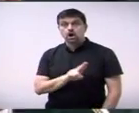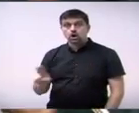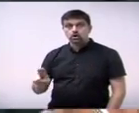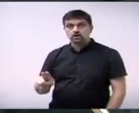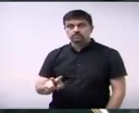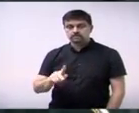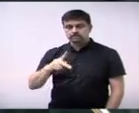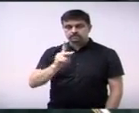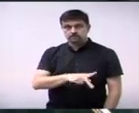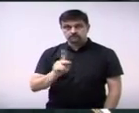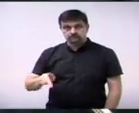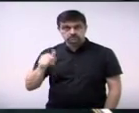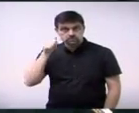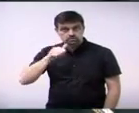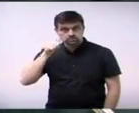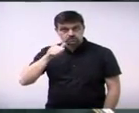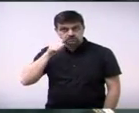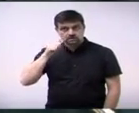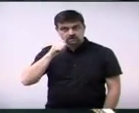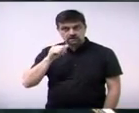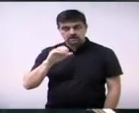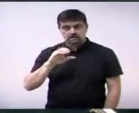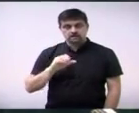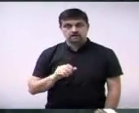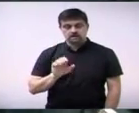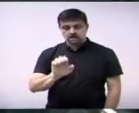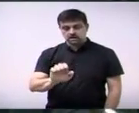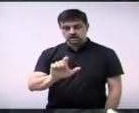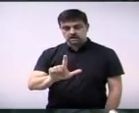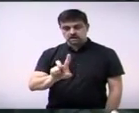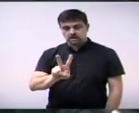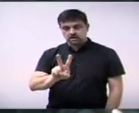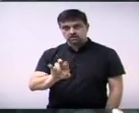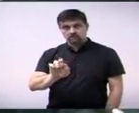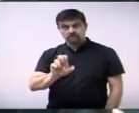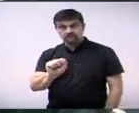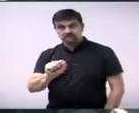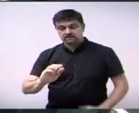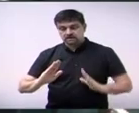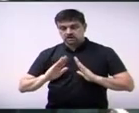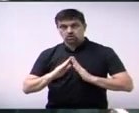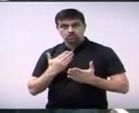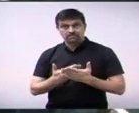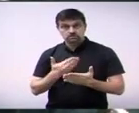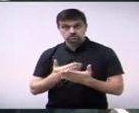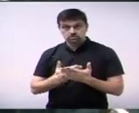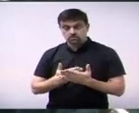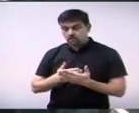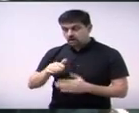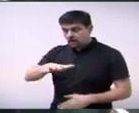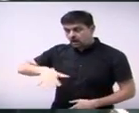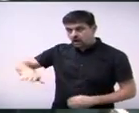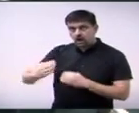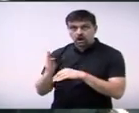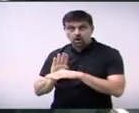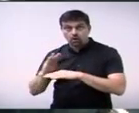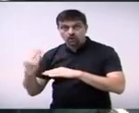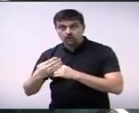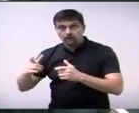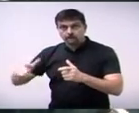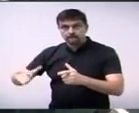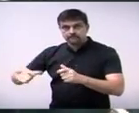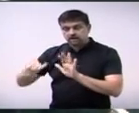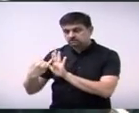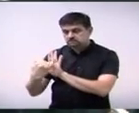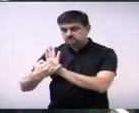Elvira Cássia de Oliveira, a escola municipal do bairro São José. Pareceres 60 da Comissão de